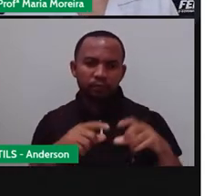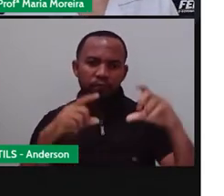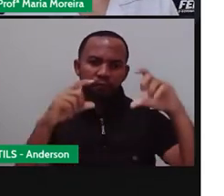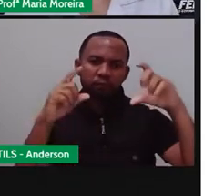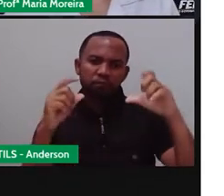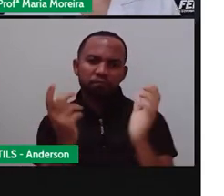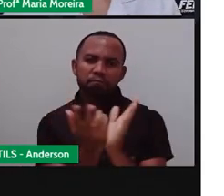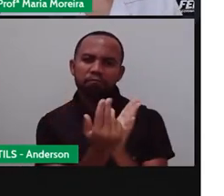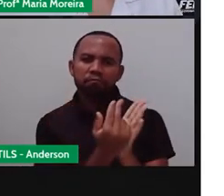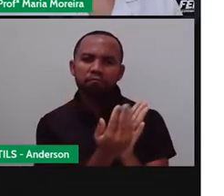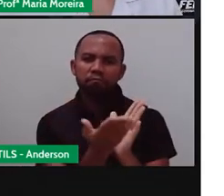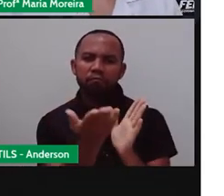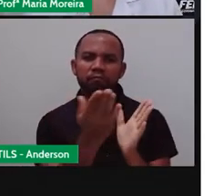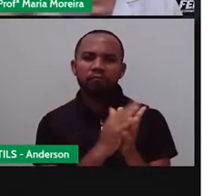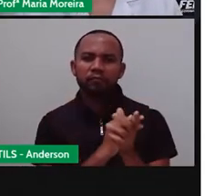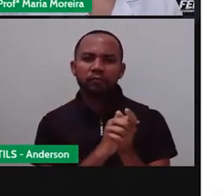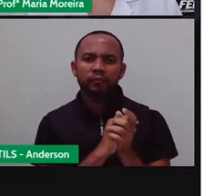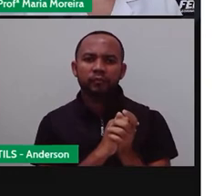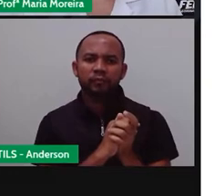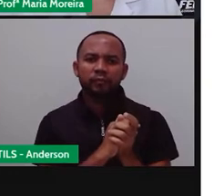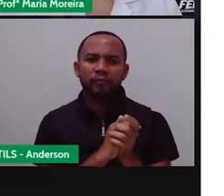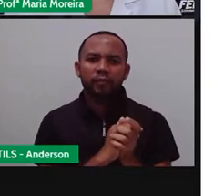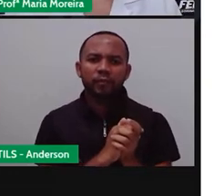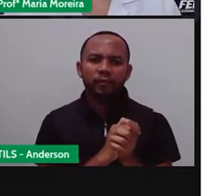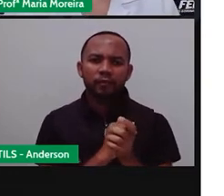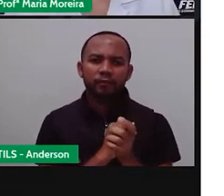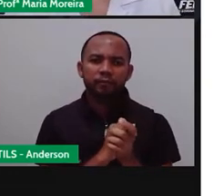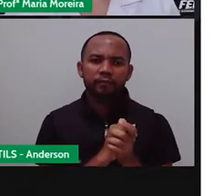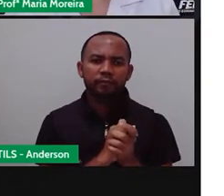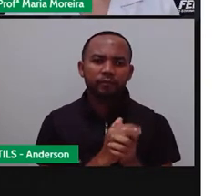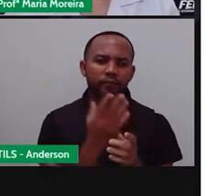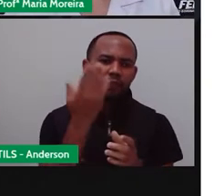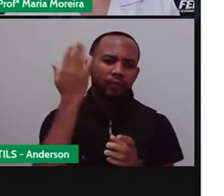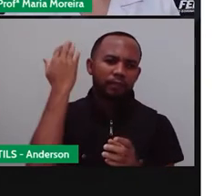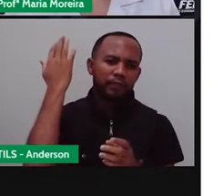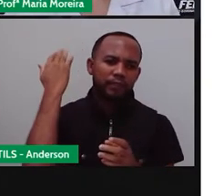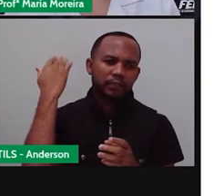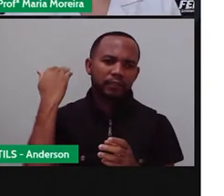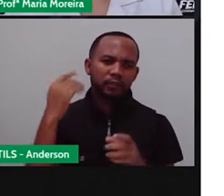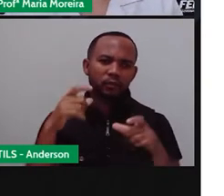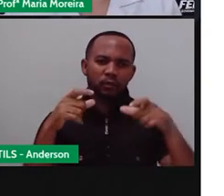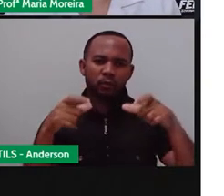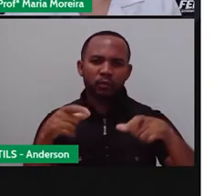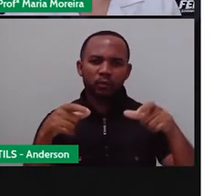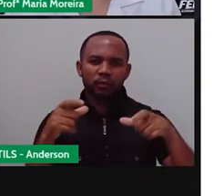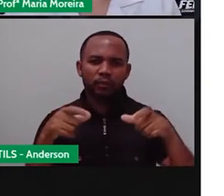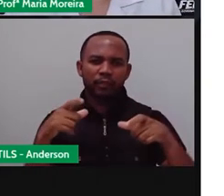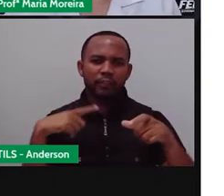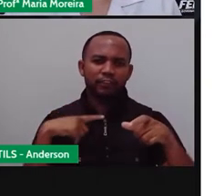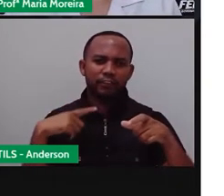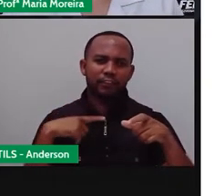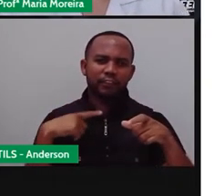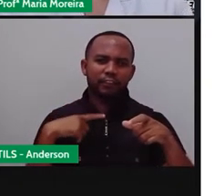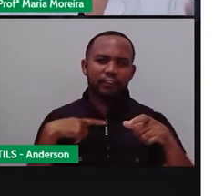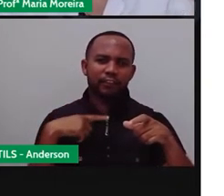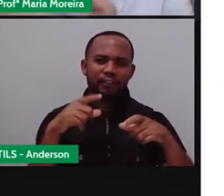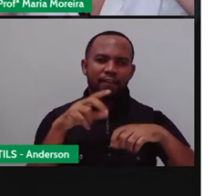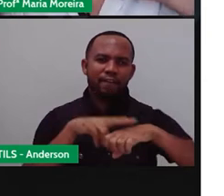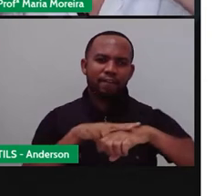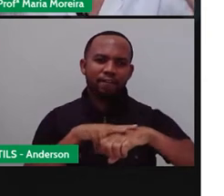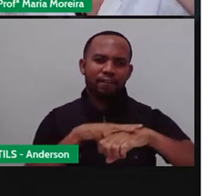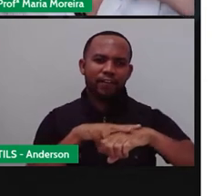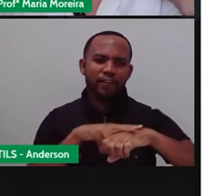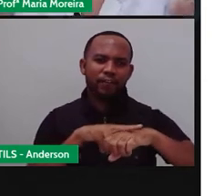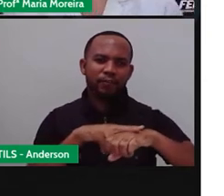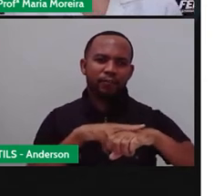sabe o que é vitral, vitral são aqueles vidros, né? Que ficavam antigamente em algumas igrejas, tem algumas casas também que ainda tem esses vitrais. Que